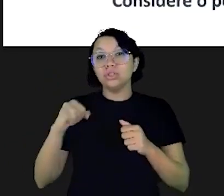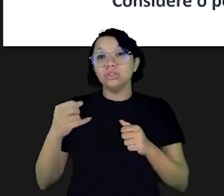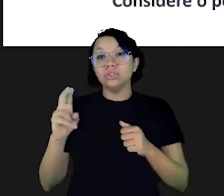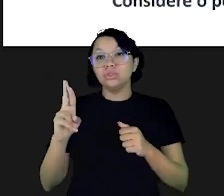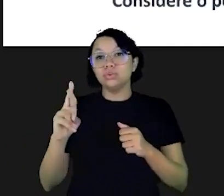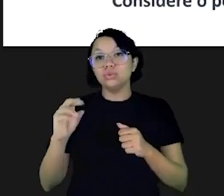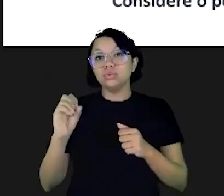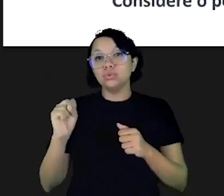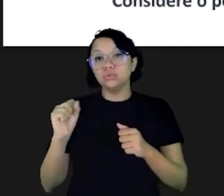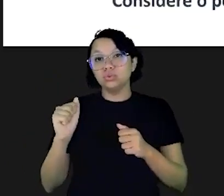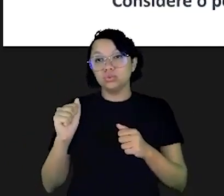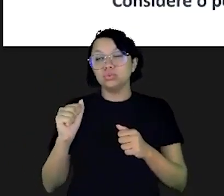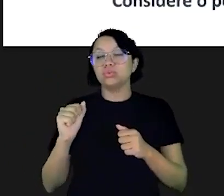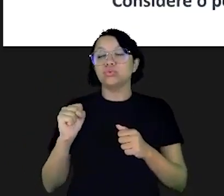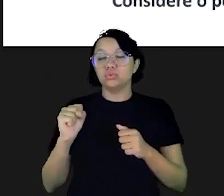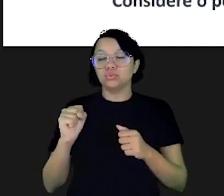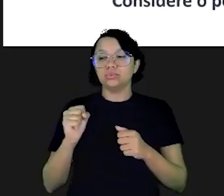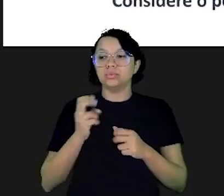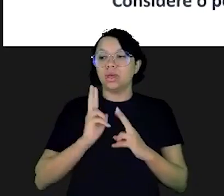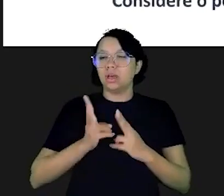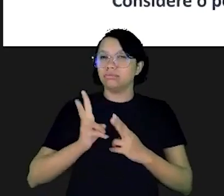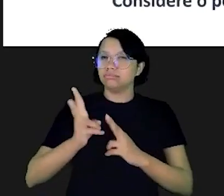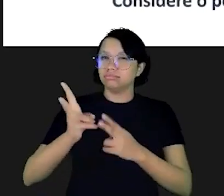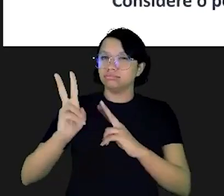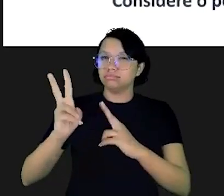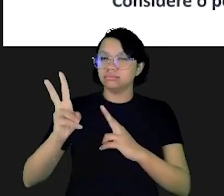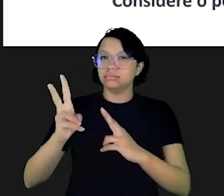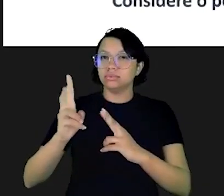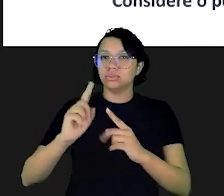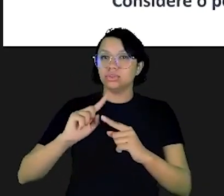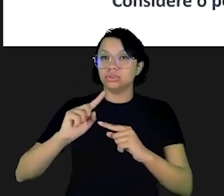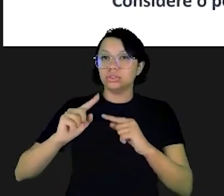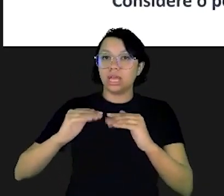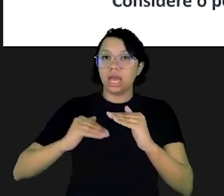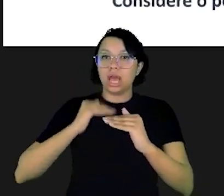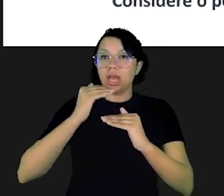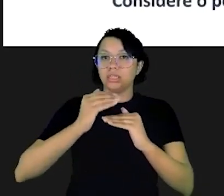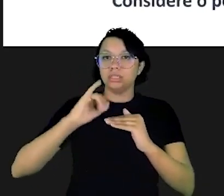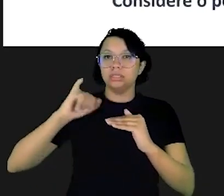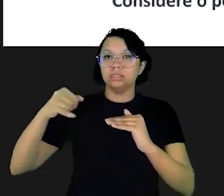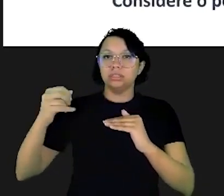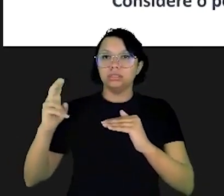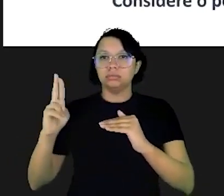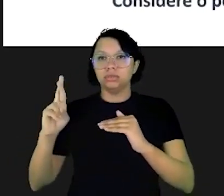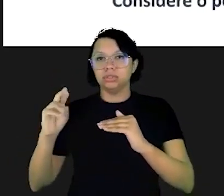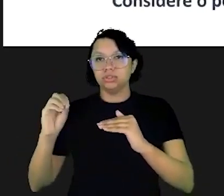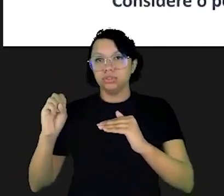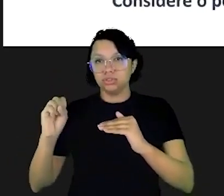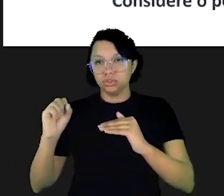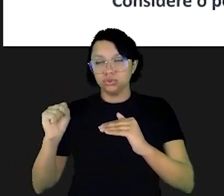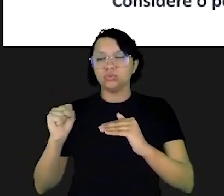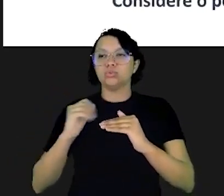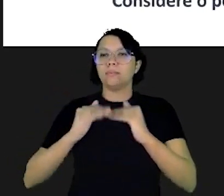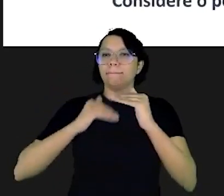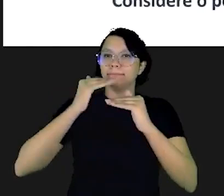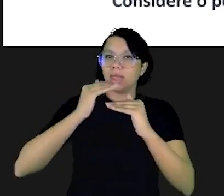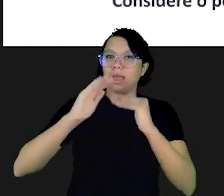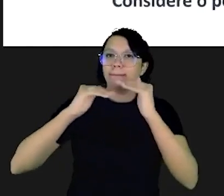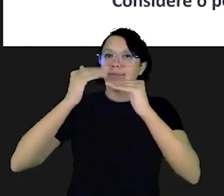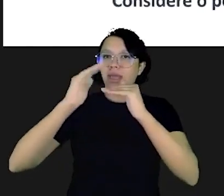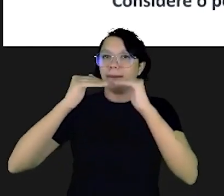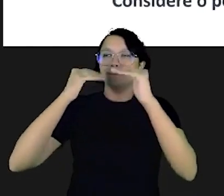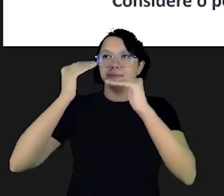exatamente por conta do poder dos juros ao longo do tempo porque a gente está falando de juros sobre juros são juros